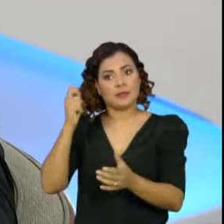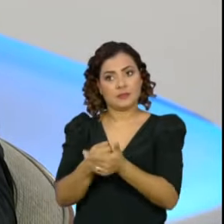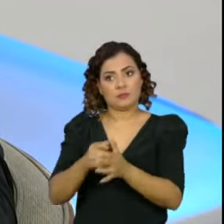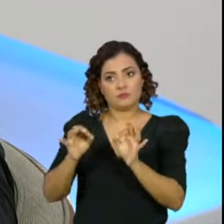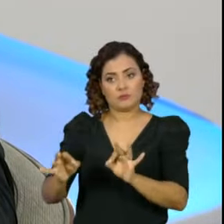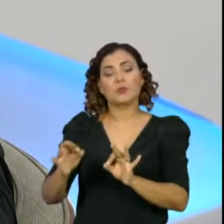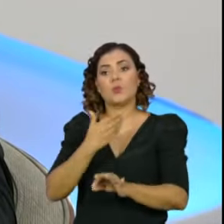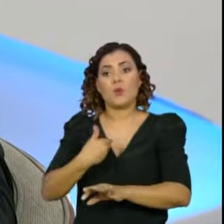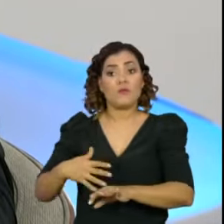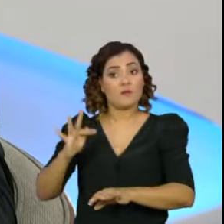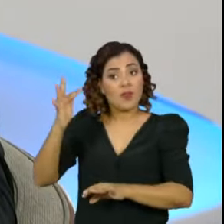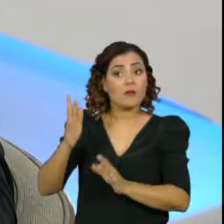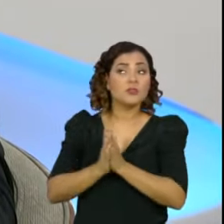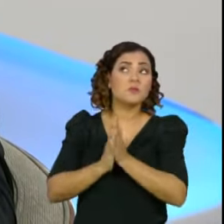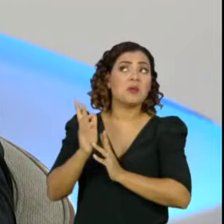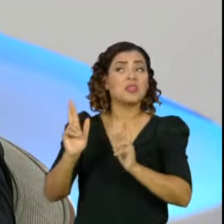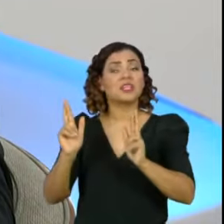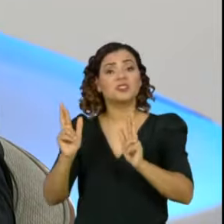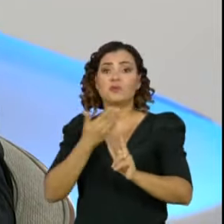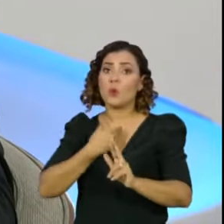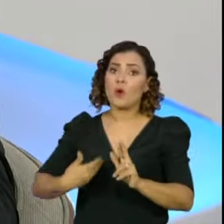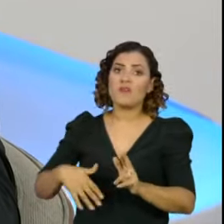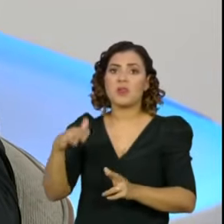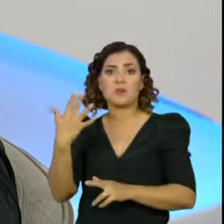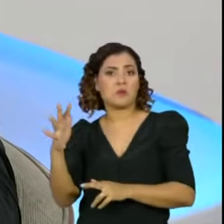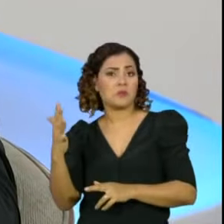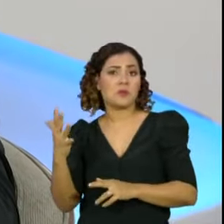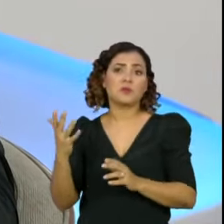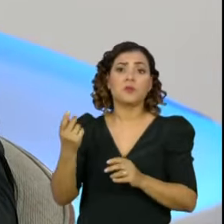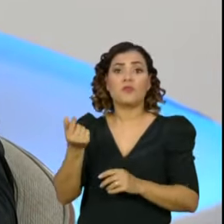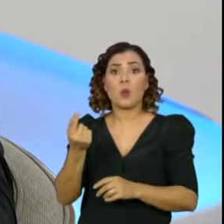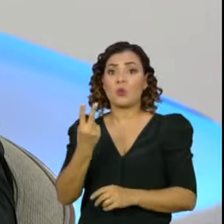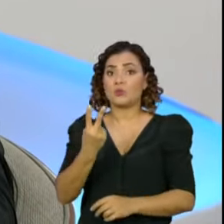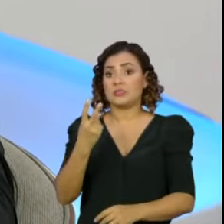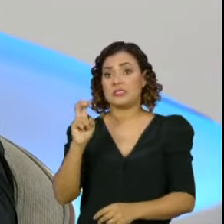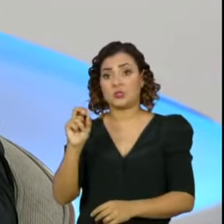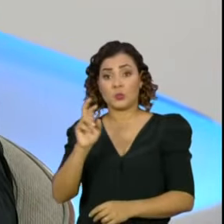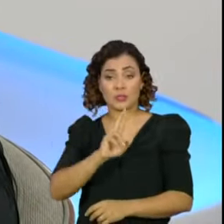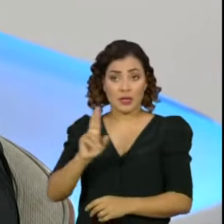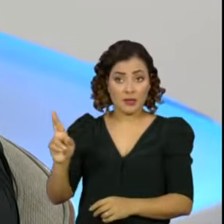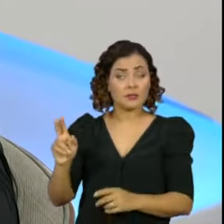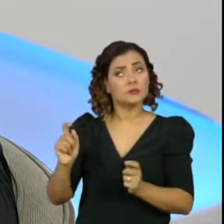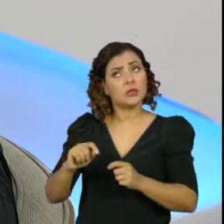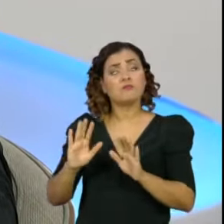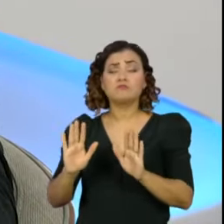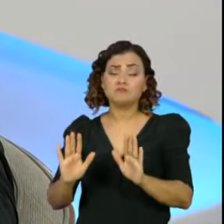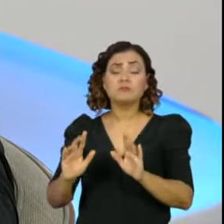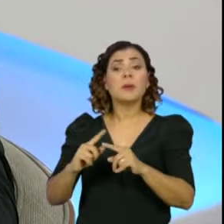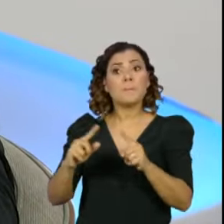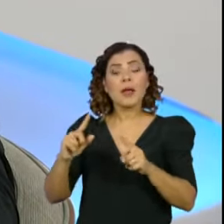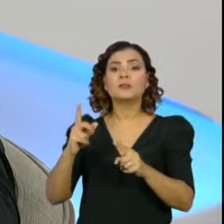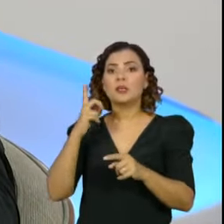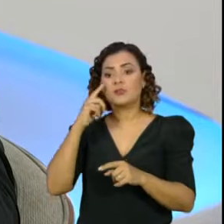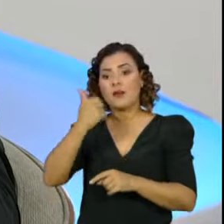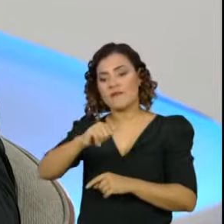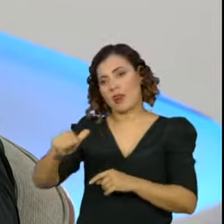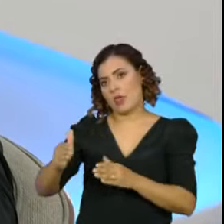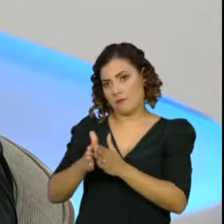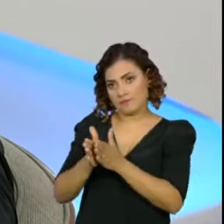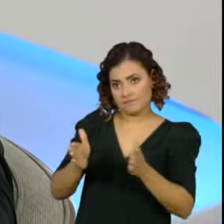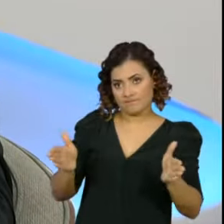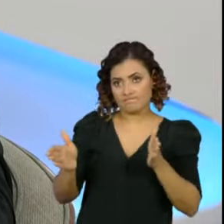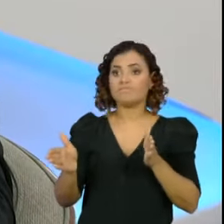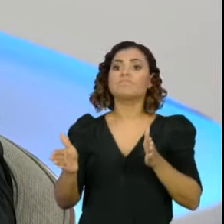federal. Há uma expectativa por parte do governo da possibilidade de um valor de R$ 250,00 e, evidentemente, nós vamos avaliar o